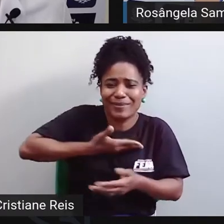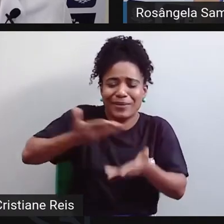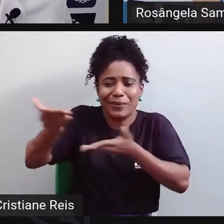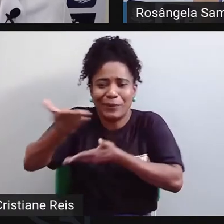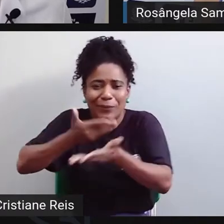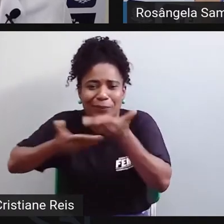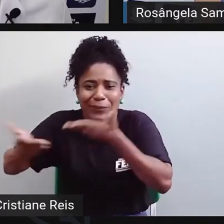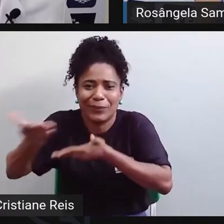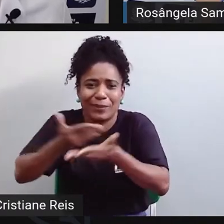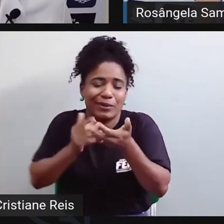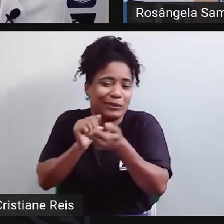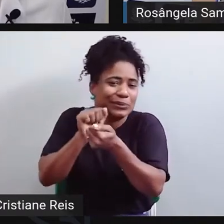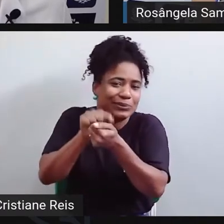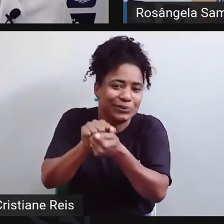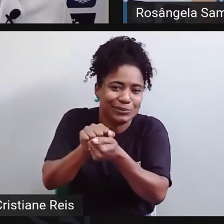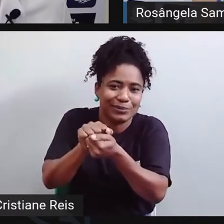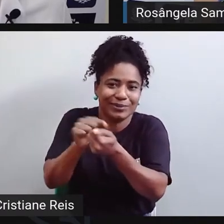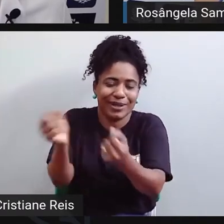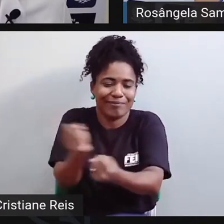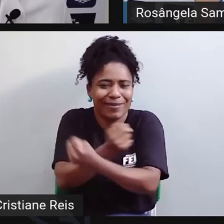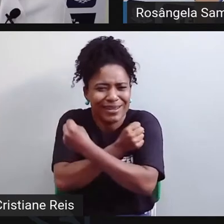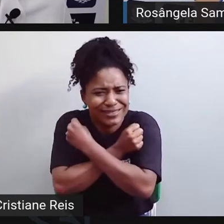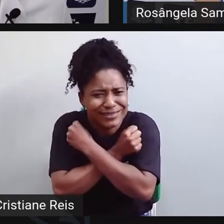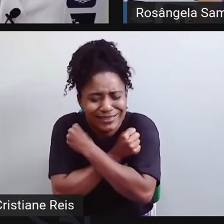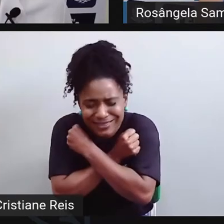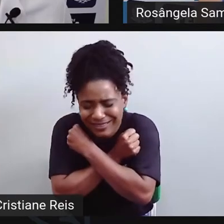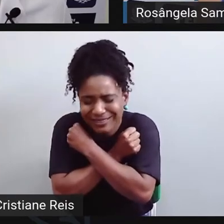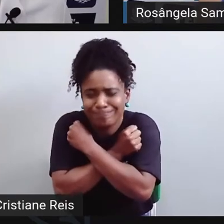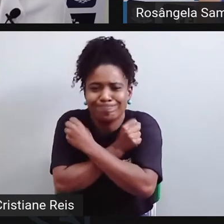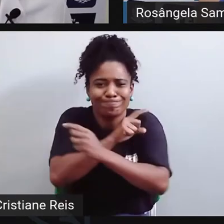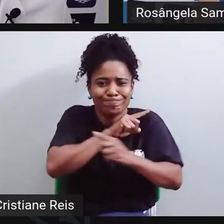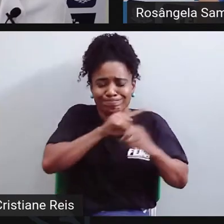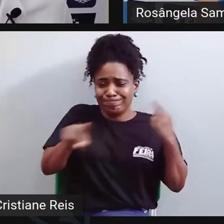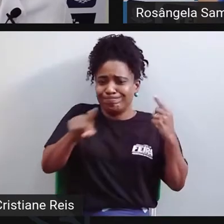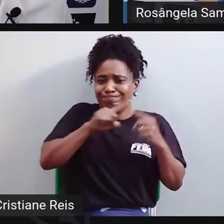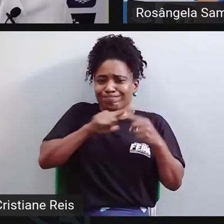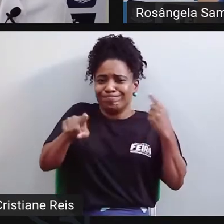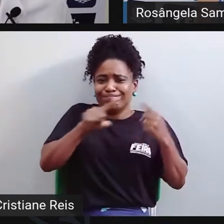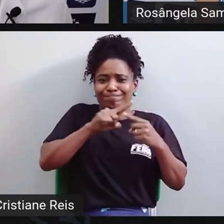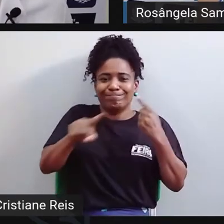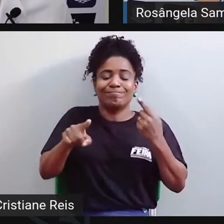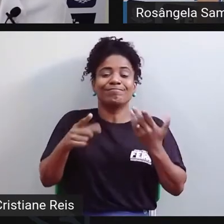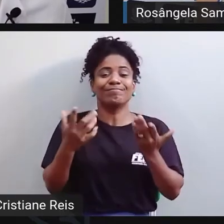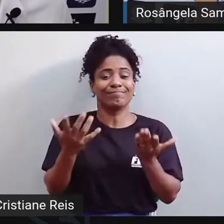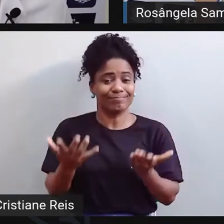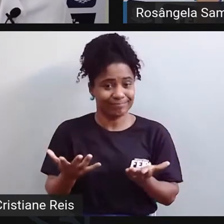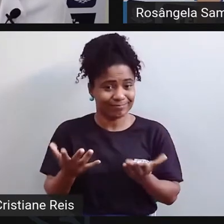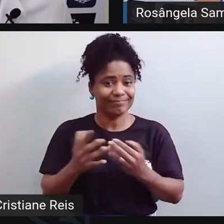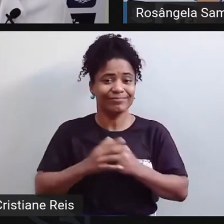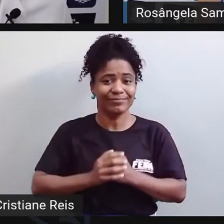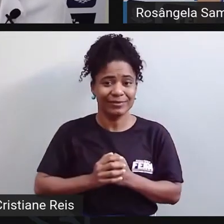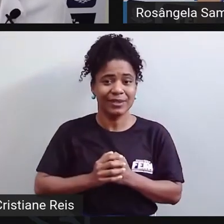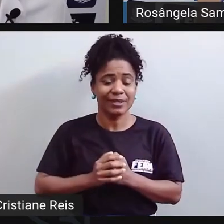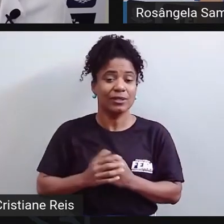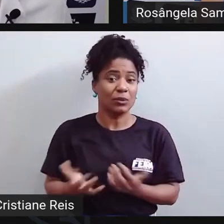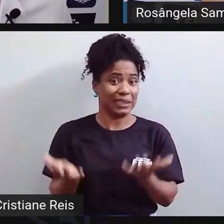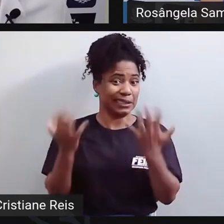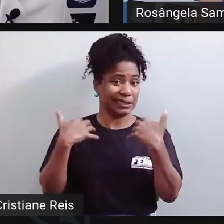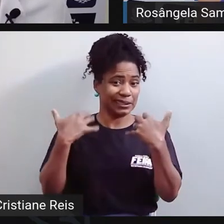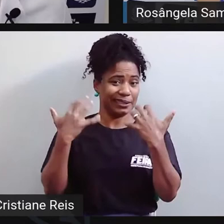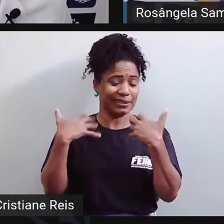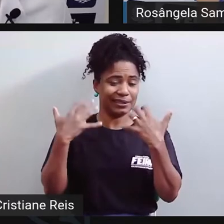nós gostamos, não poder abraçar as pessoas que nós gostamos. Então, isso fez muita diferença,